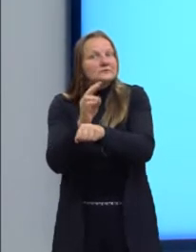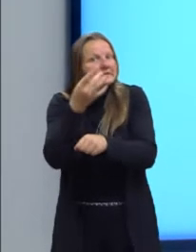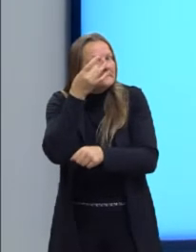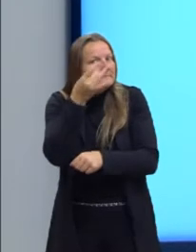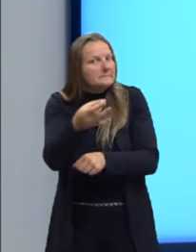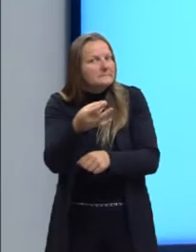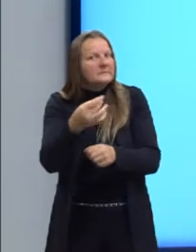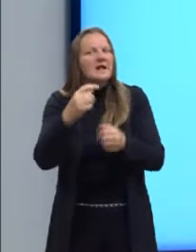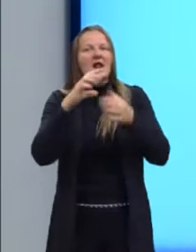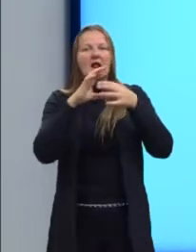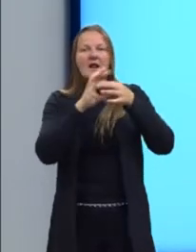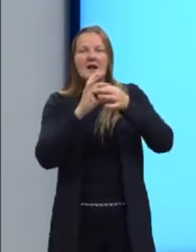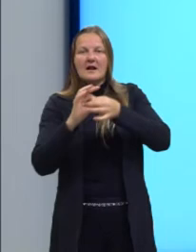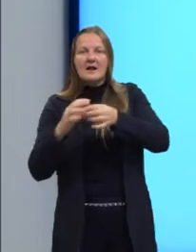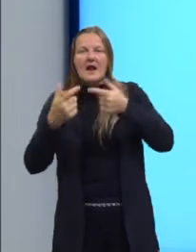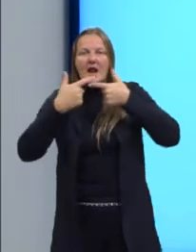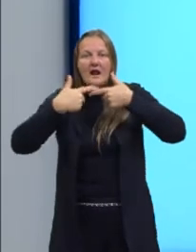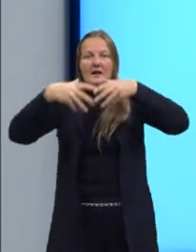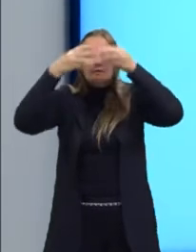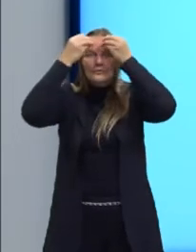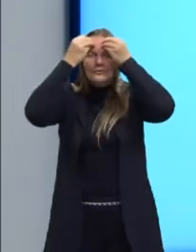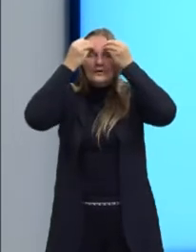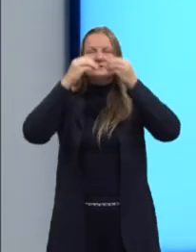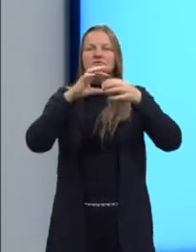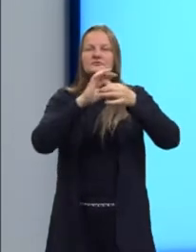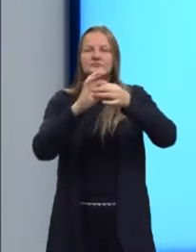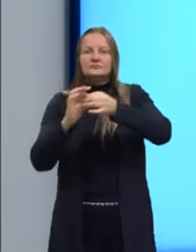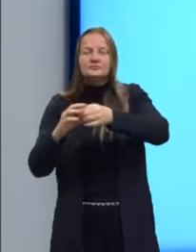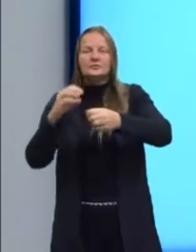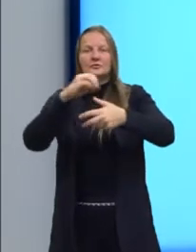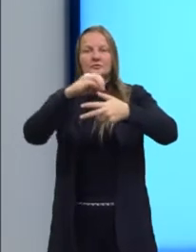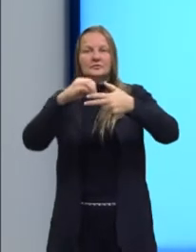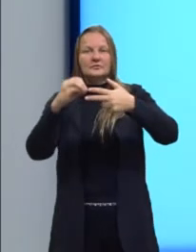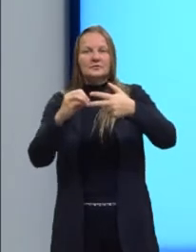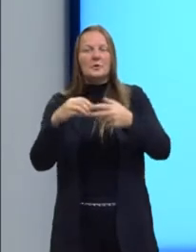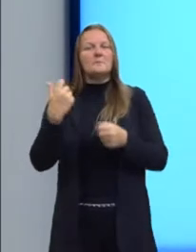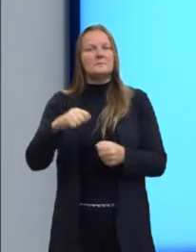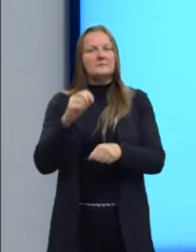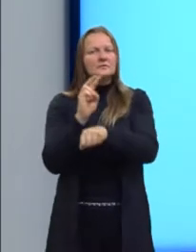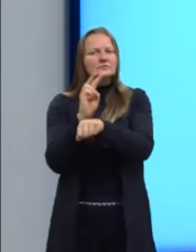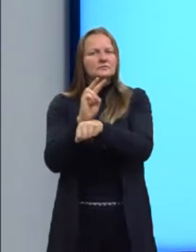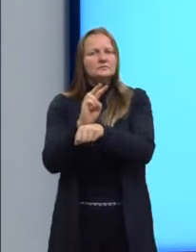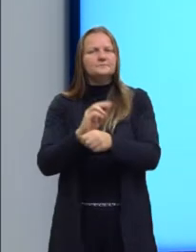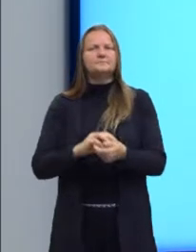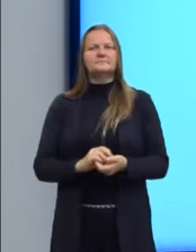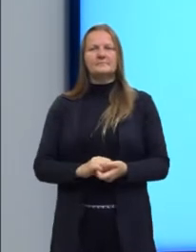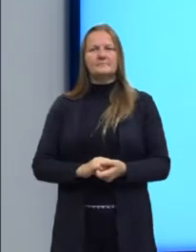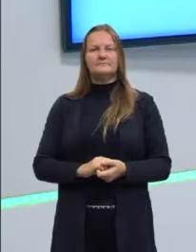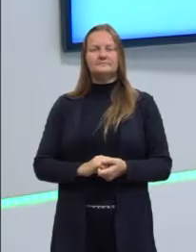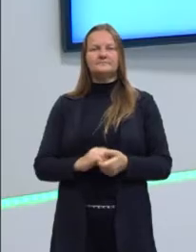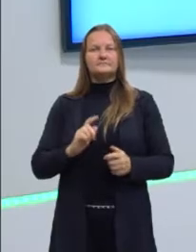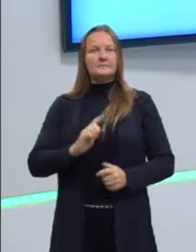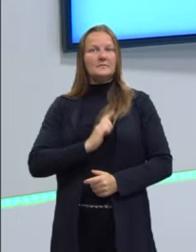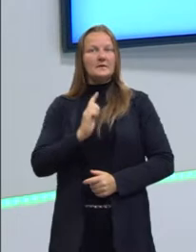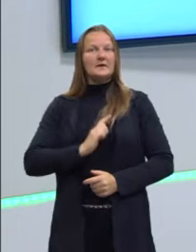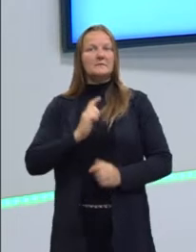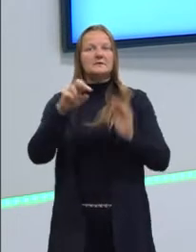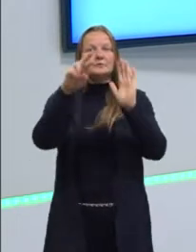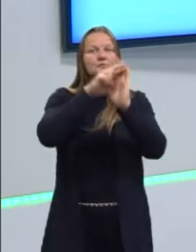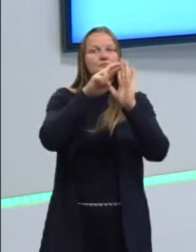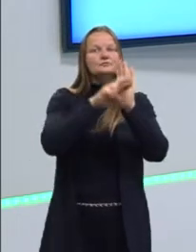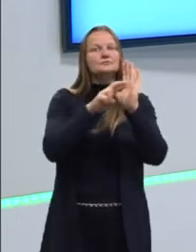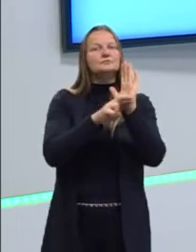a linguagem da redação do Enem deve ser segundo a gramática normativa,